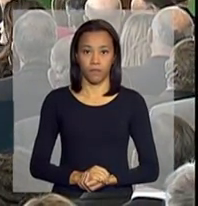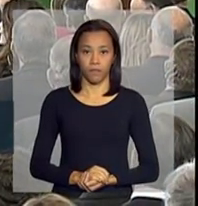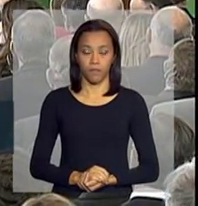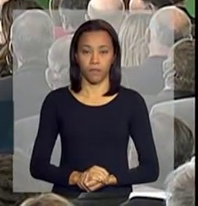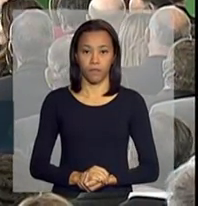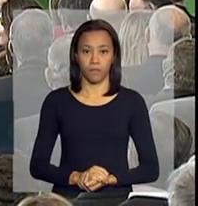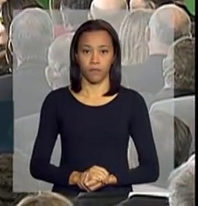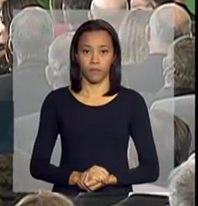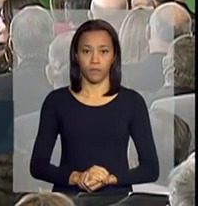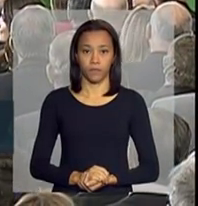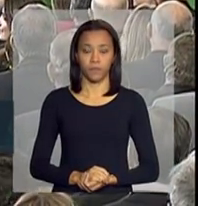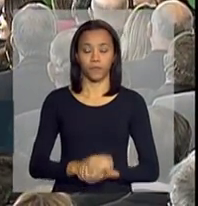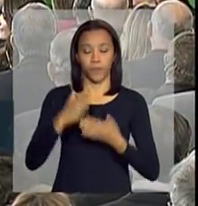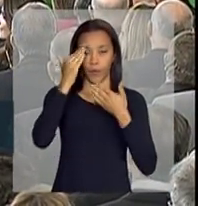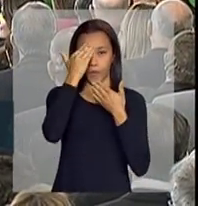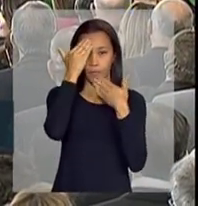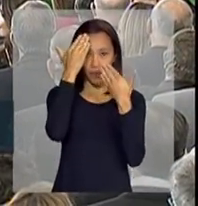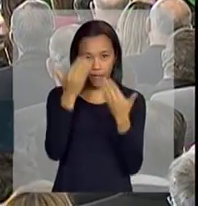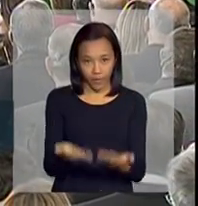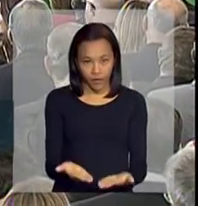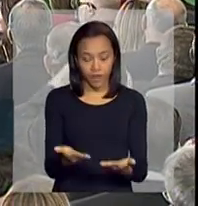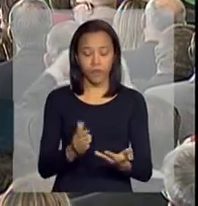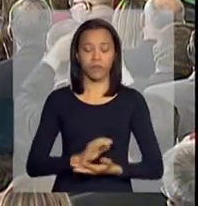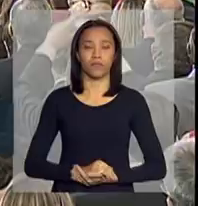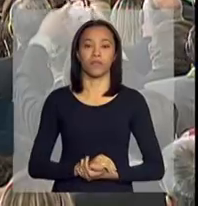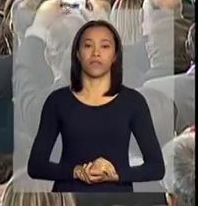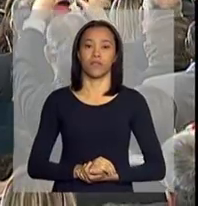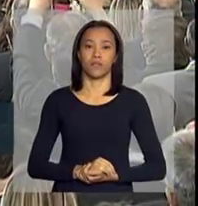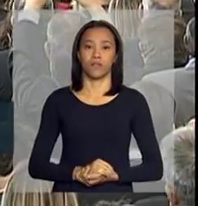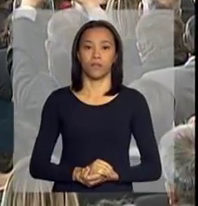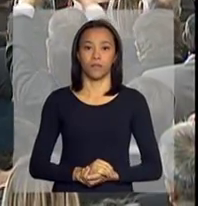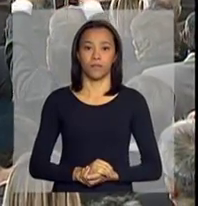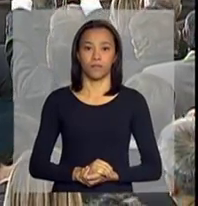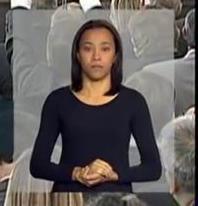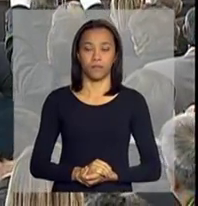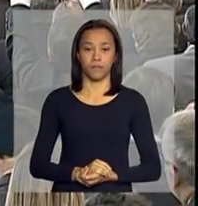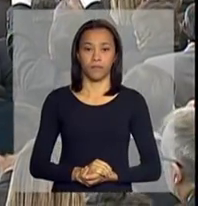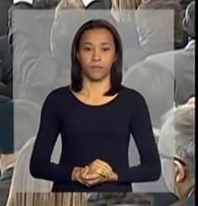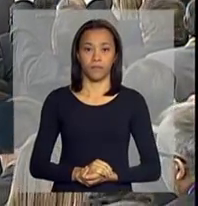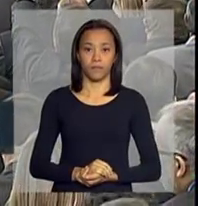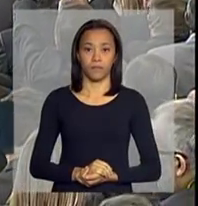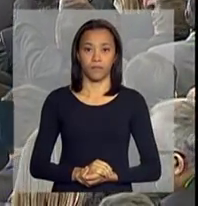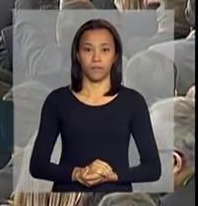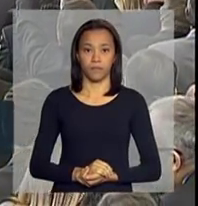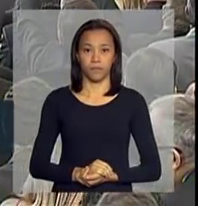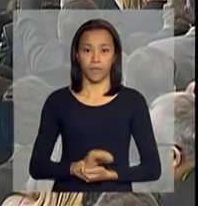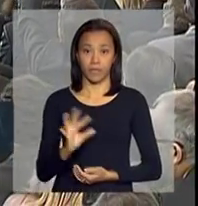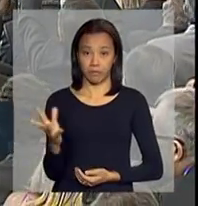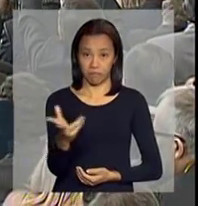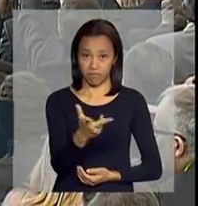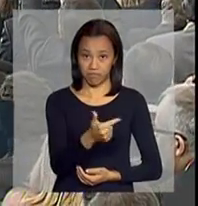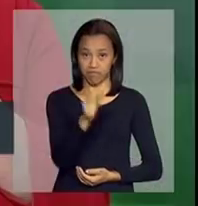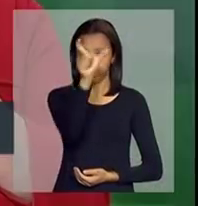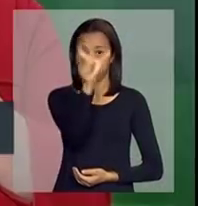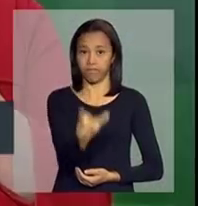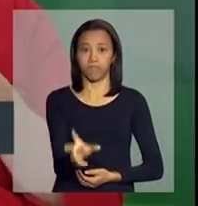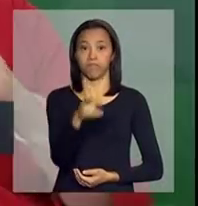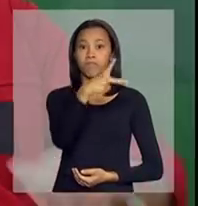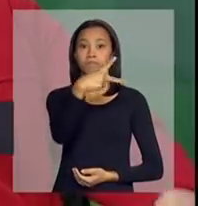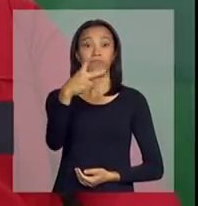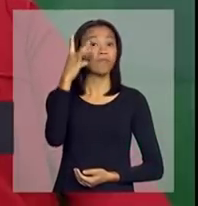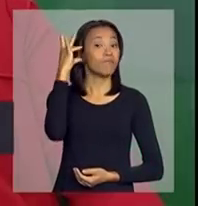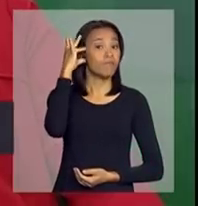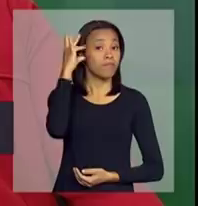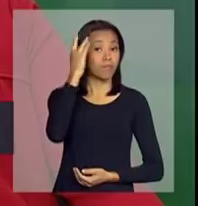Muito obrigado, excelentíssima Presidenta da República,